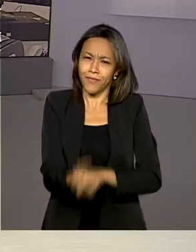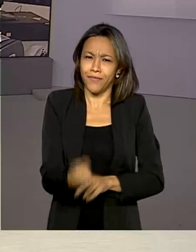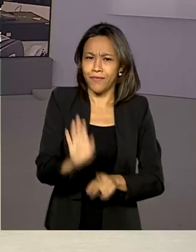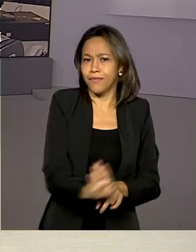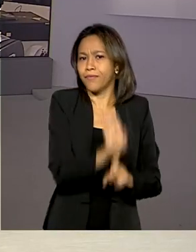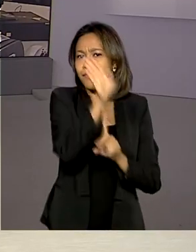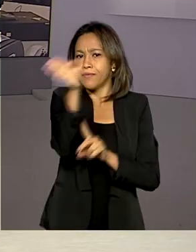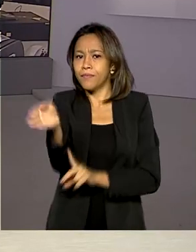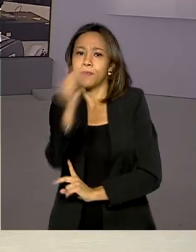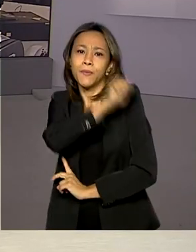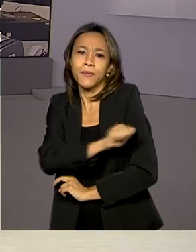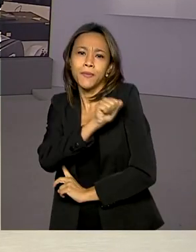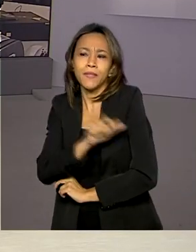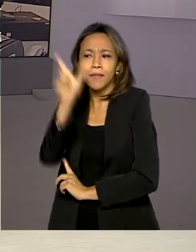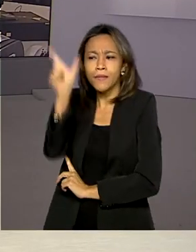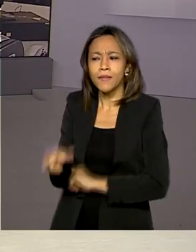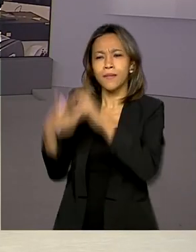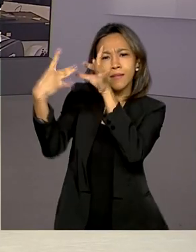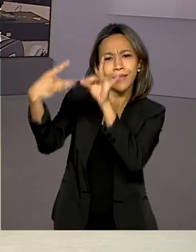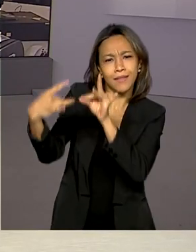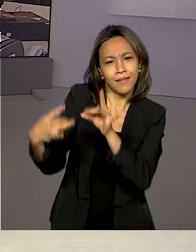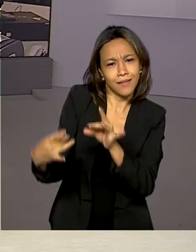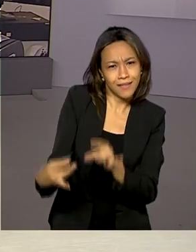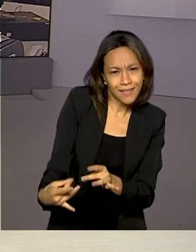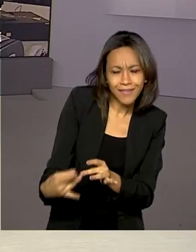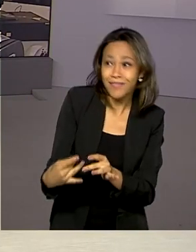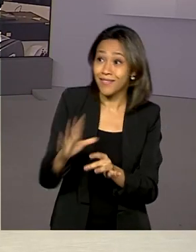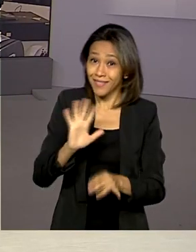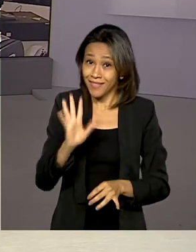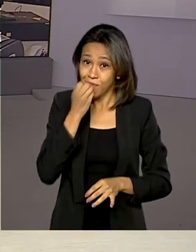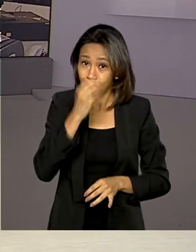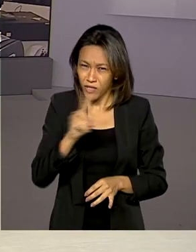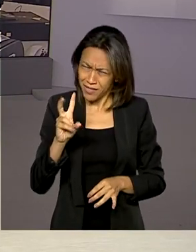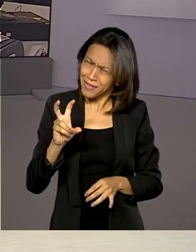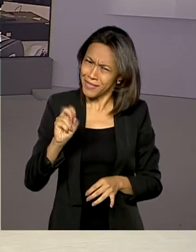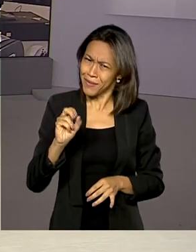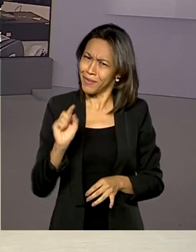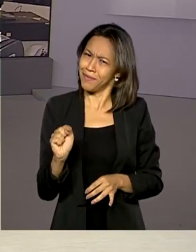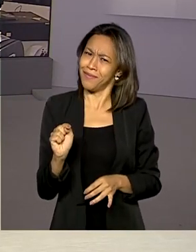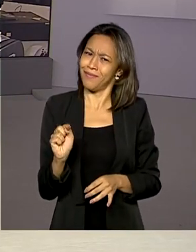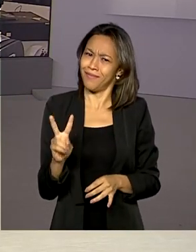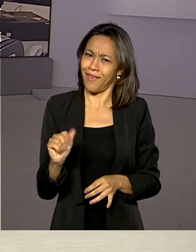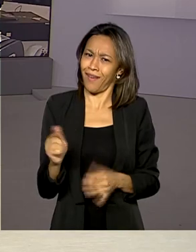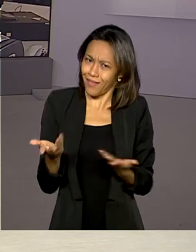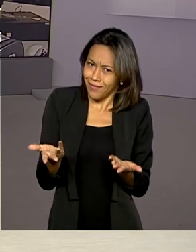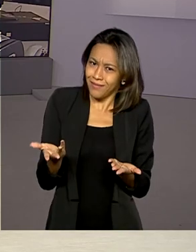Janeiro, o Maurício de Almeida tem todos os detalhes para a gente. Maurício, bom dia. São 50 mil vagas, não isso?